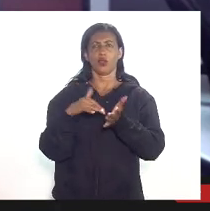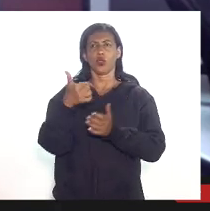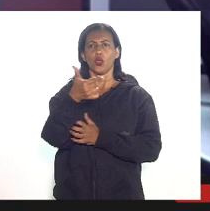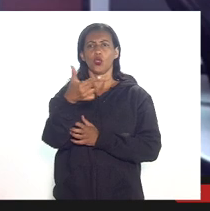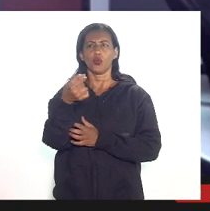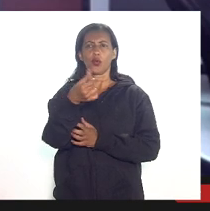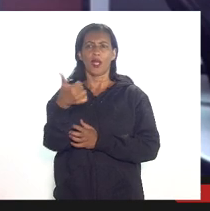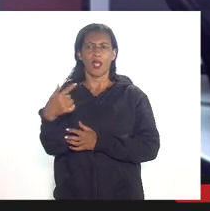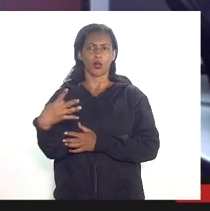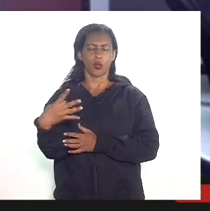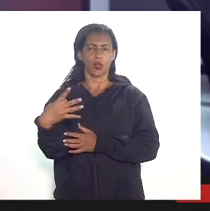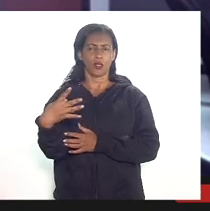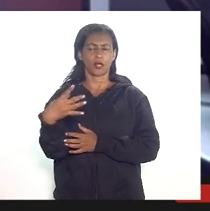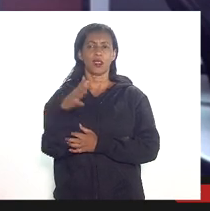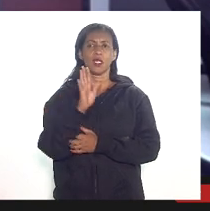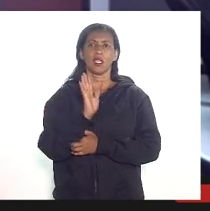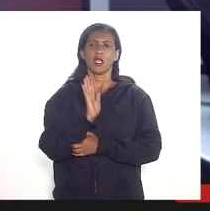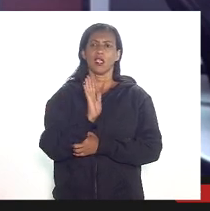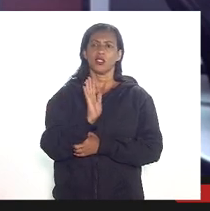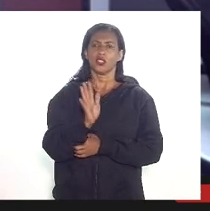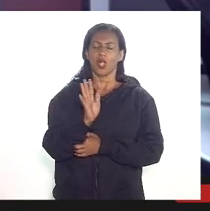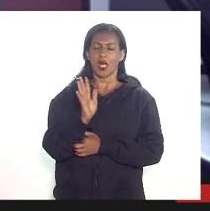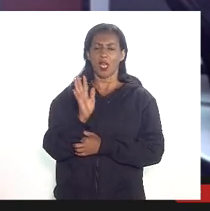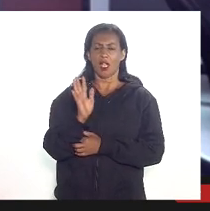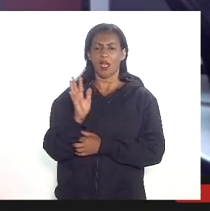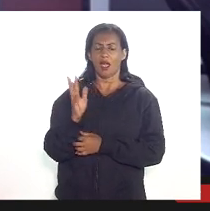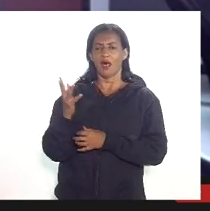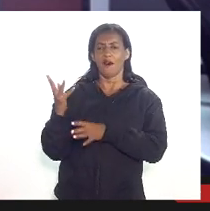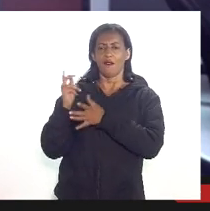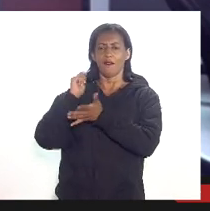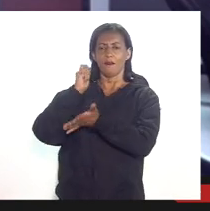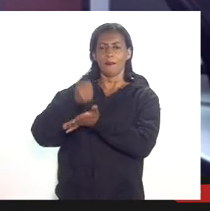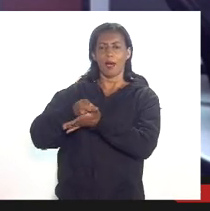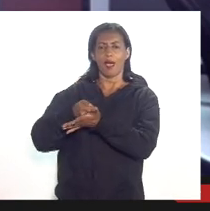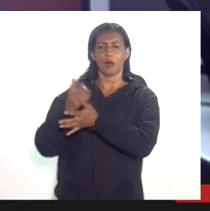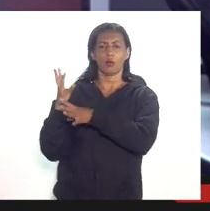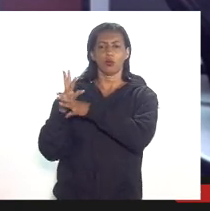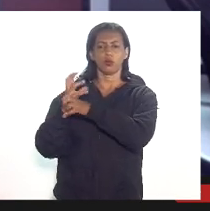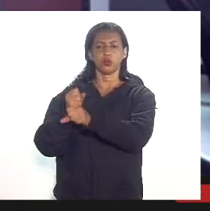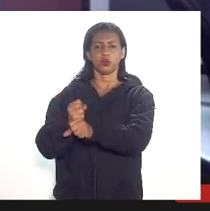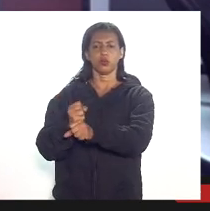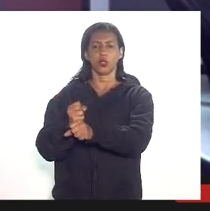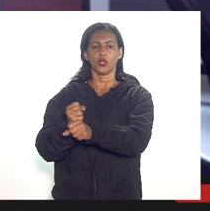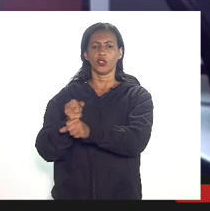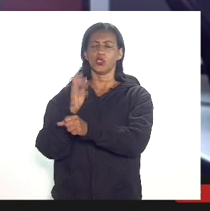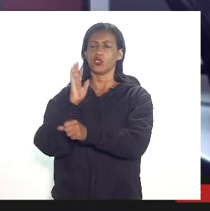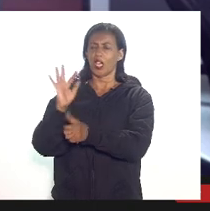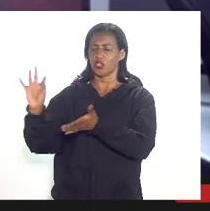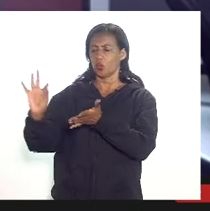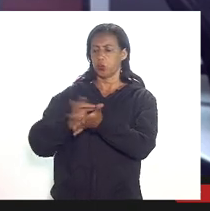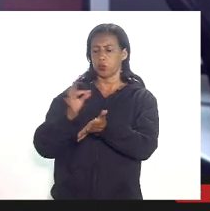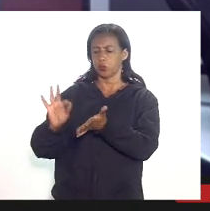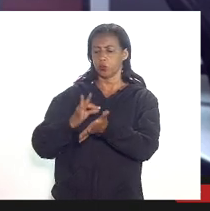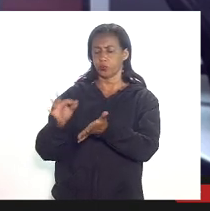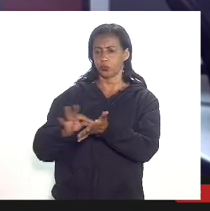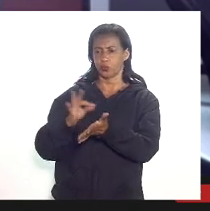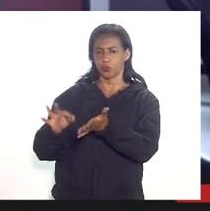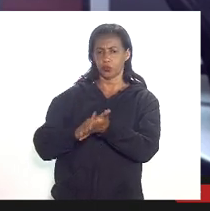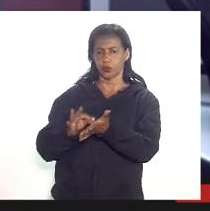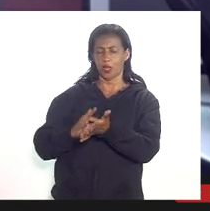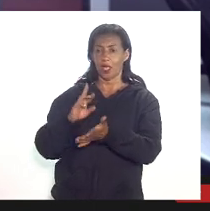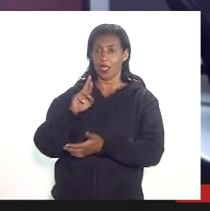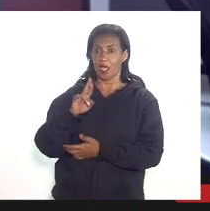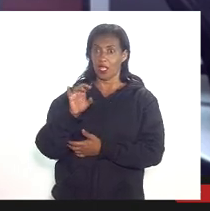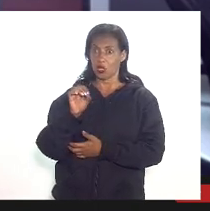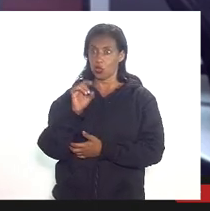teria permitido também a dedução dos valores pagos a título de bônus de assinatura a resolução ANP 12 de